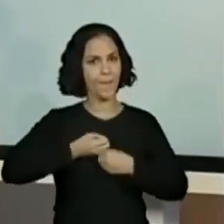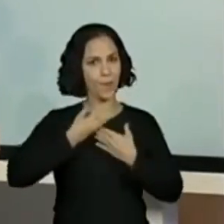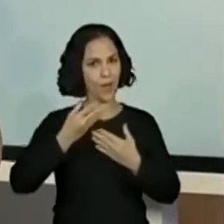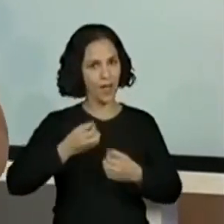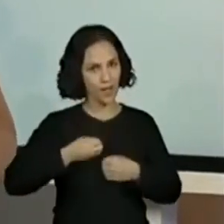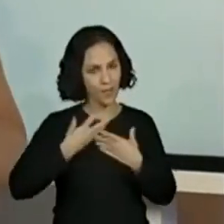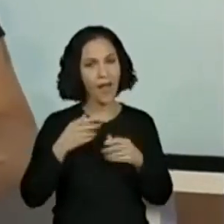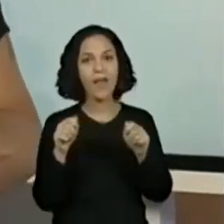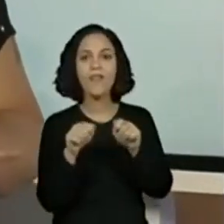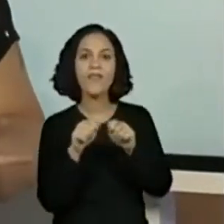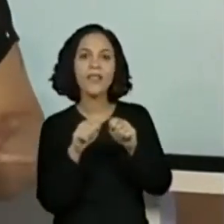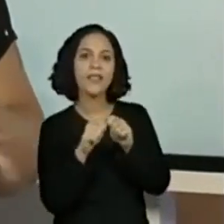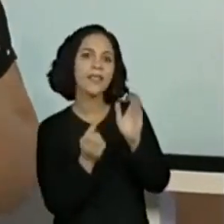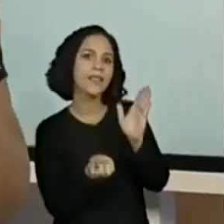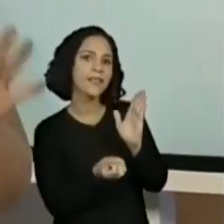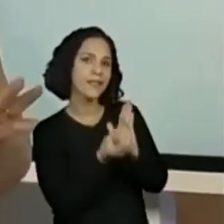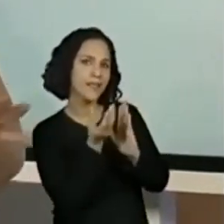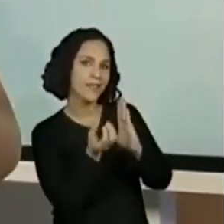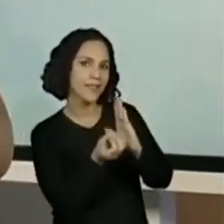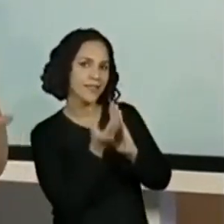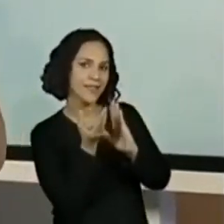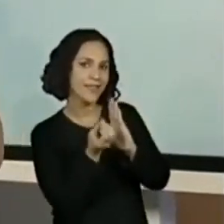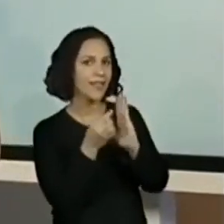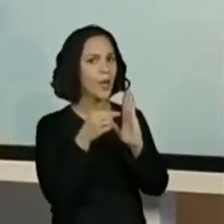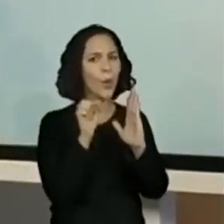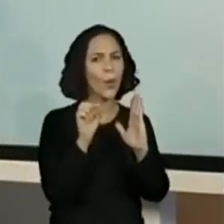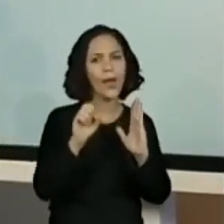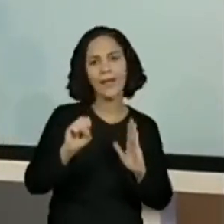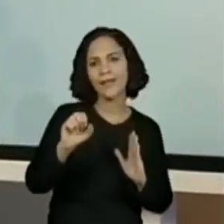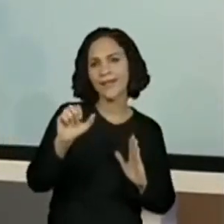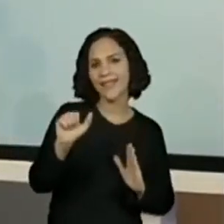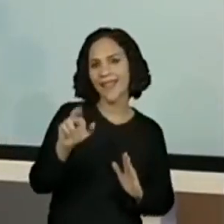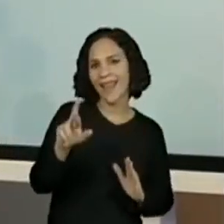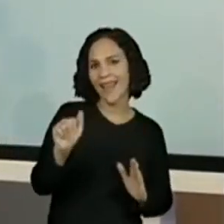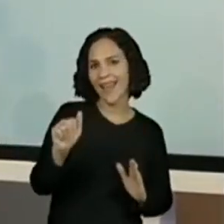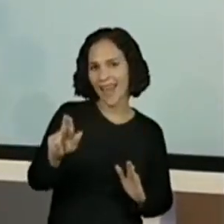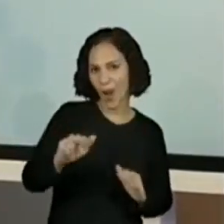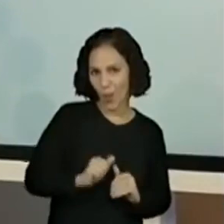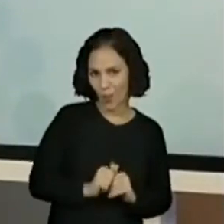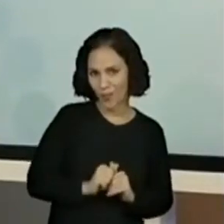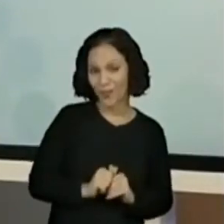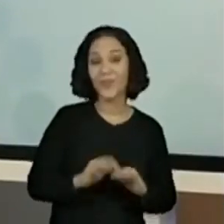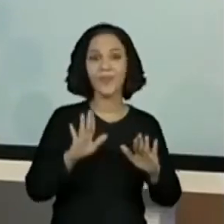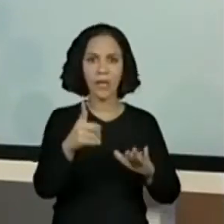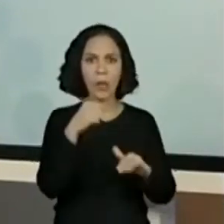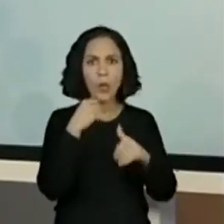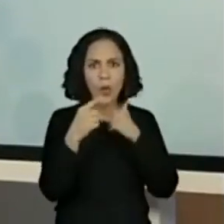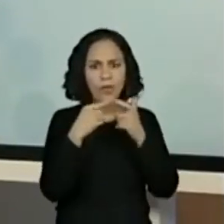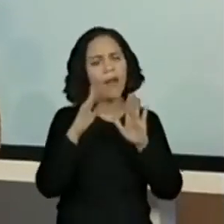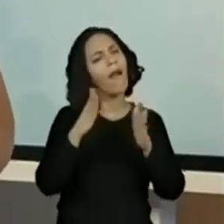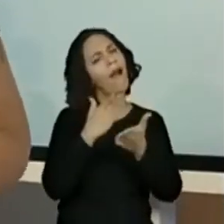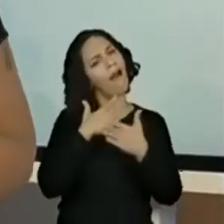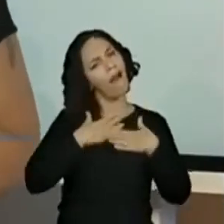Isso mesmo. Agora, se você ficou em dúvida com alguma coisa, espera aí, que essa primeira aula são os nossos